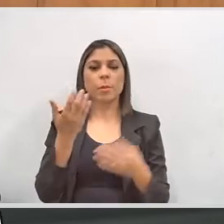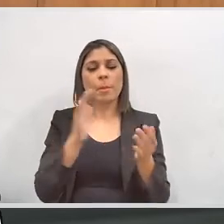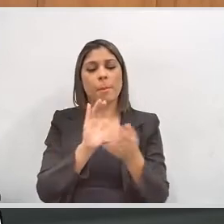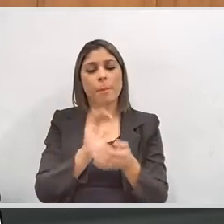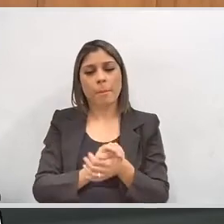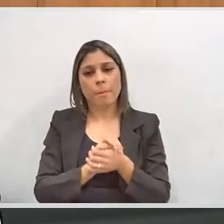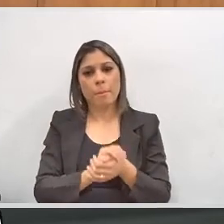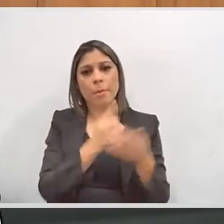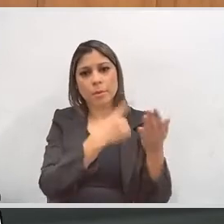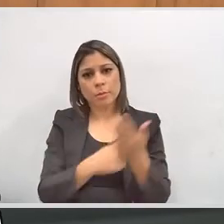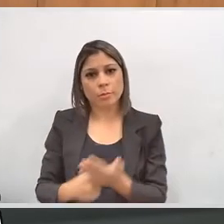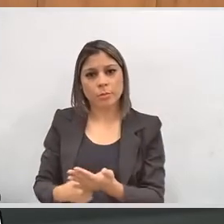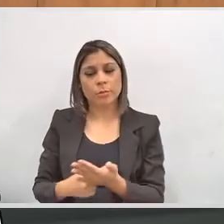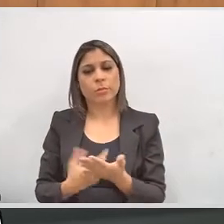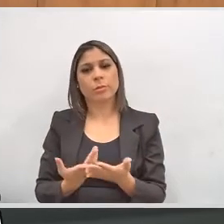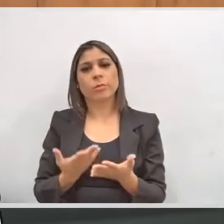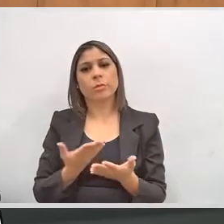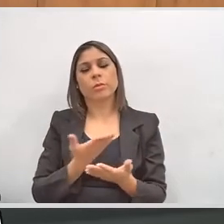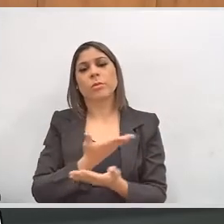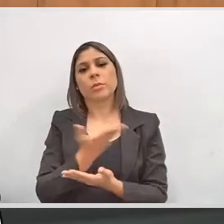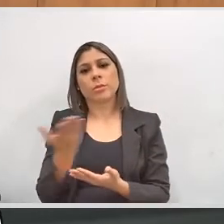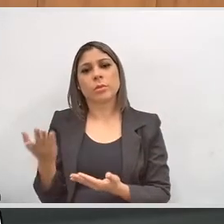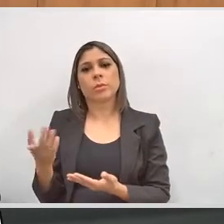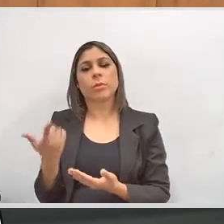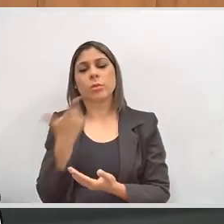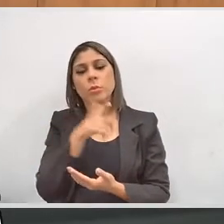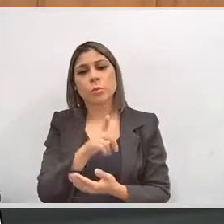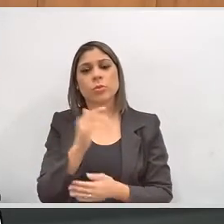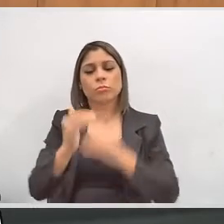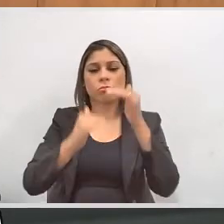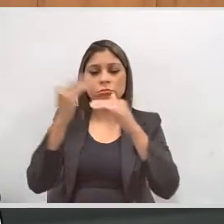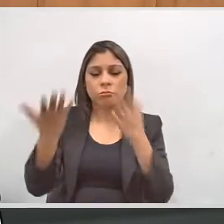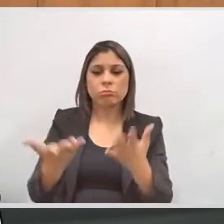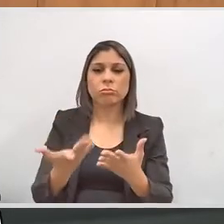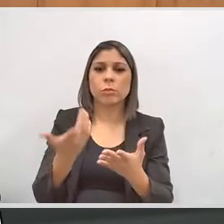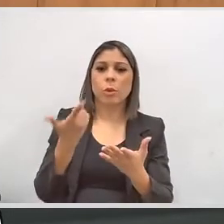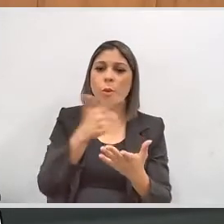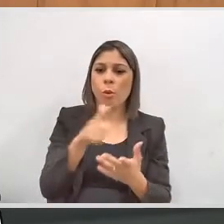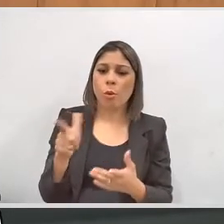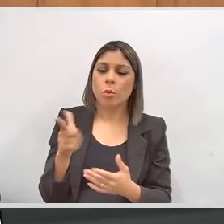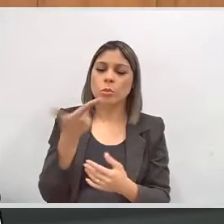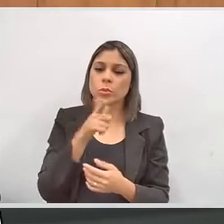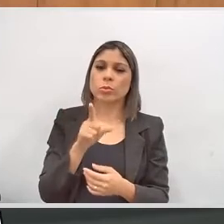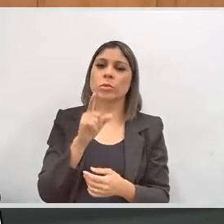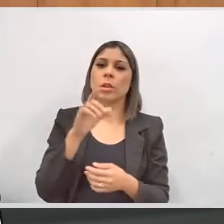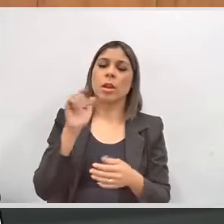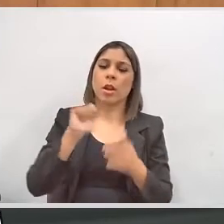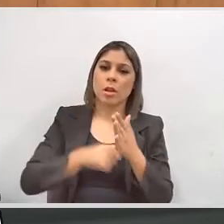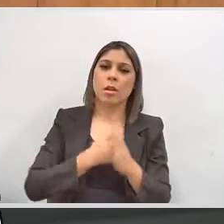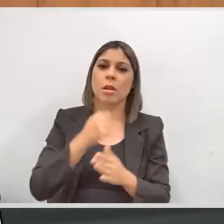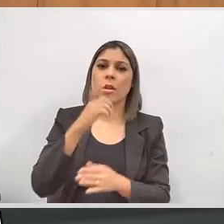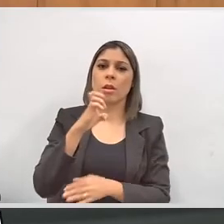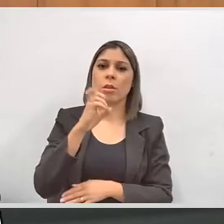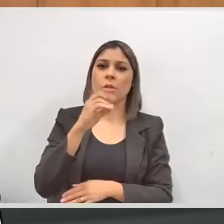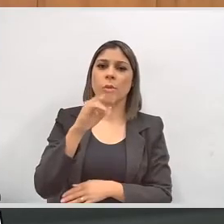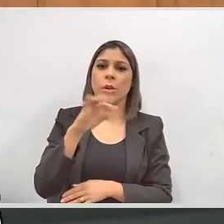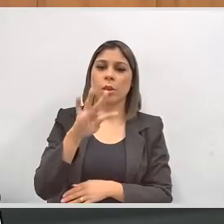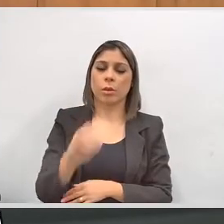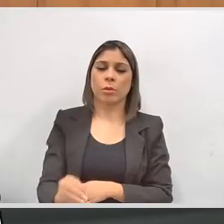suma importância. Parabéns aos convidados e que daí possamos deslumbrar novas possibilidades. Assinado Eduardo